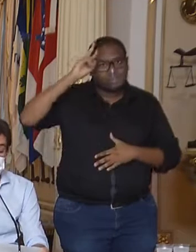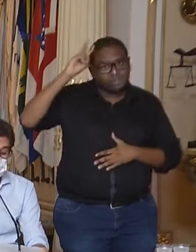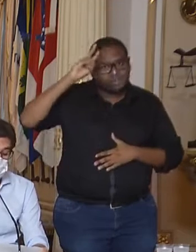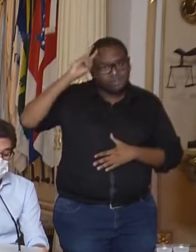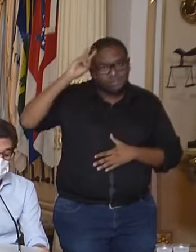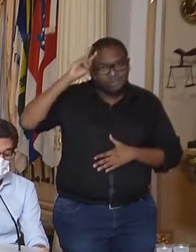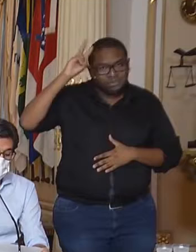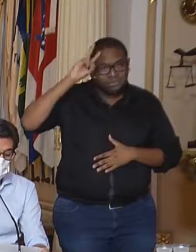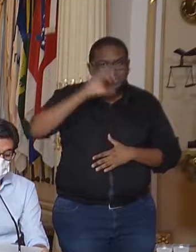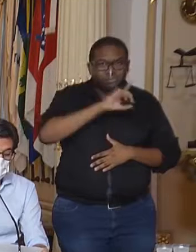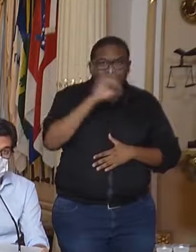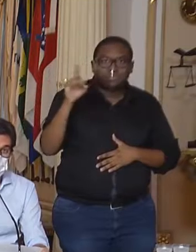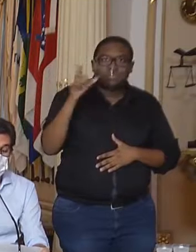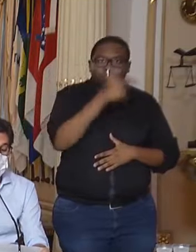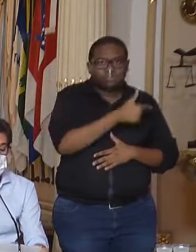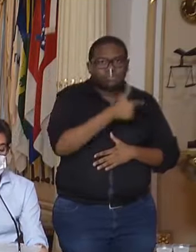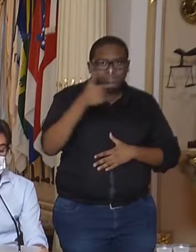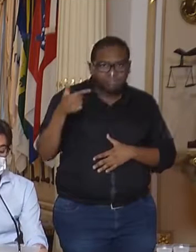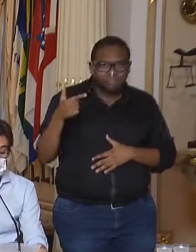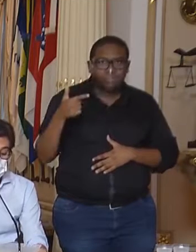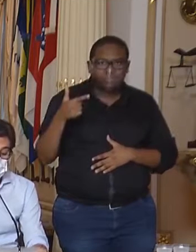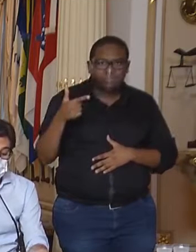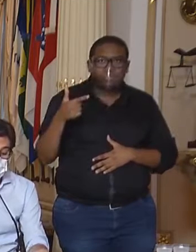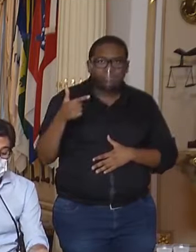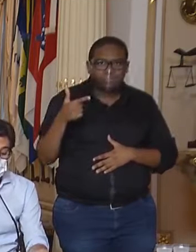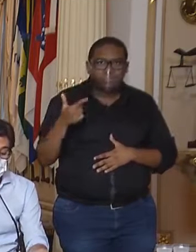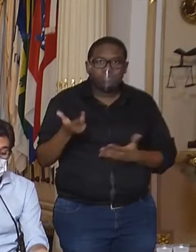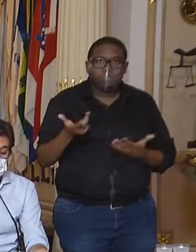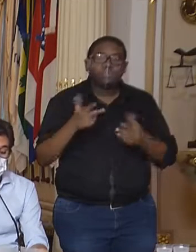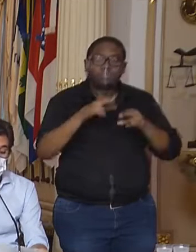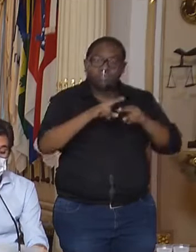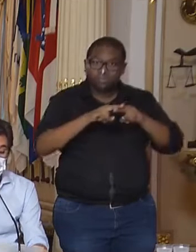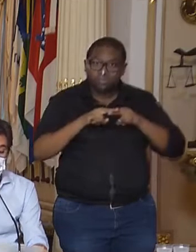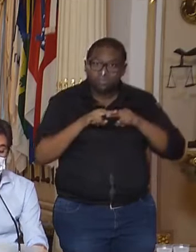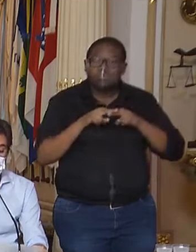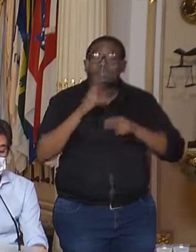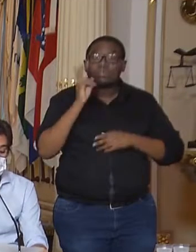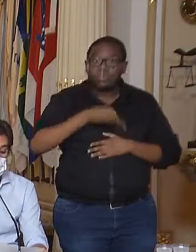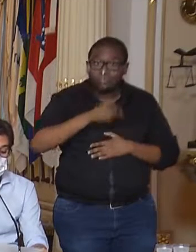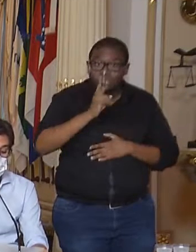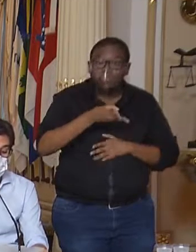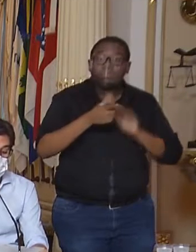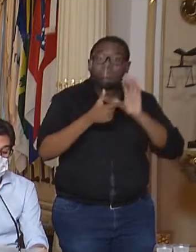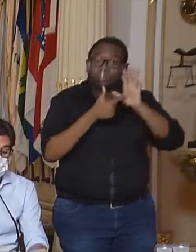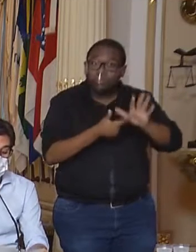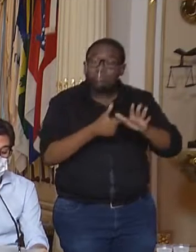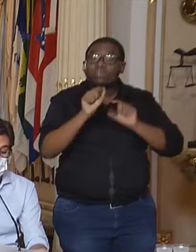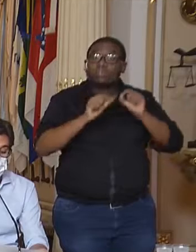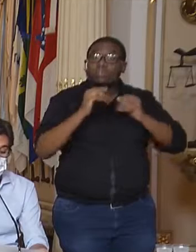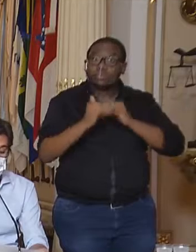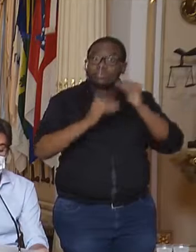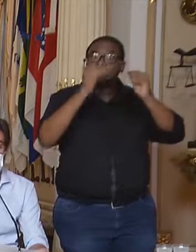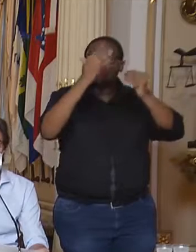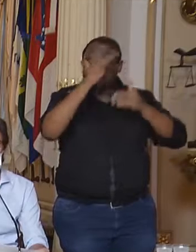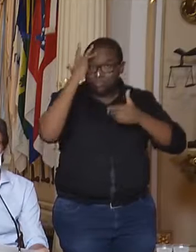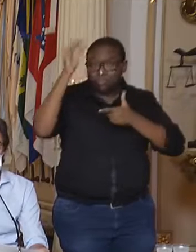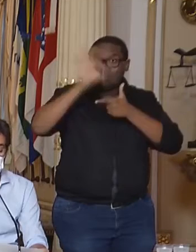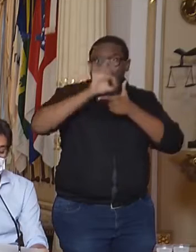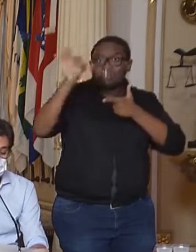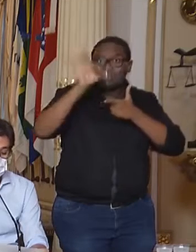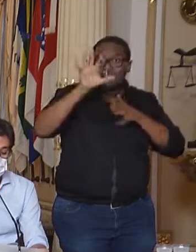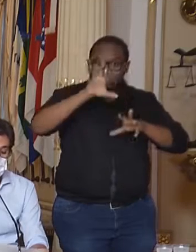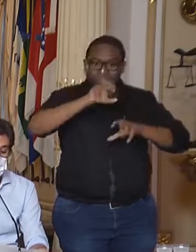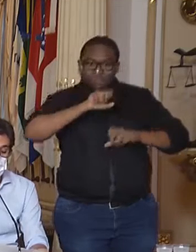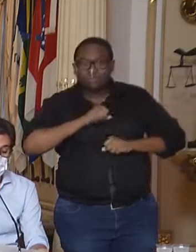-feira, dia 22 de junho. Devido aos indicadores que continuam a demonstrar crescimento nas taxas de contaminação,